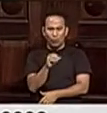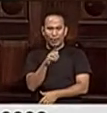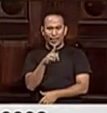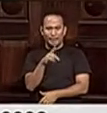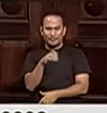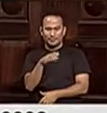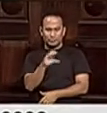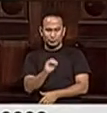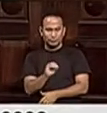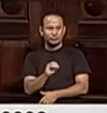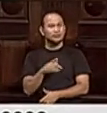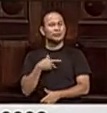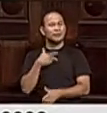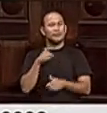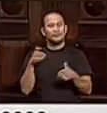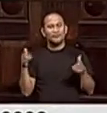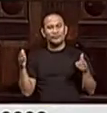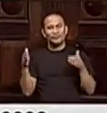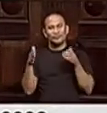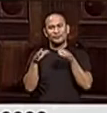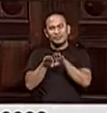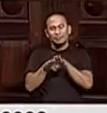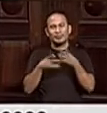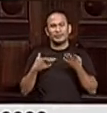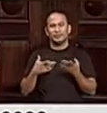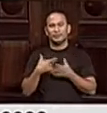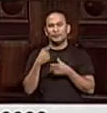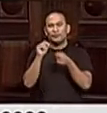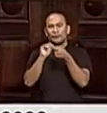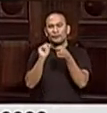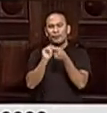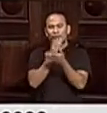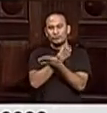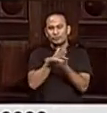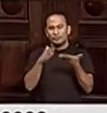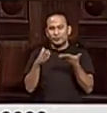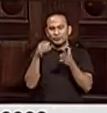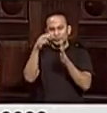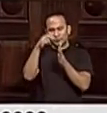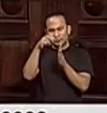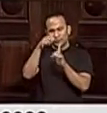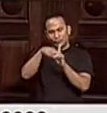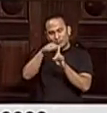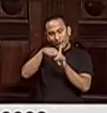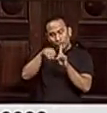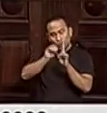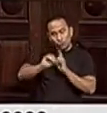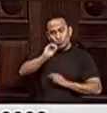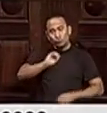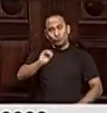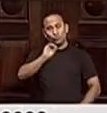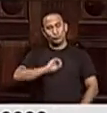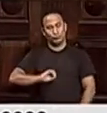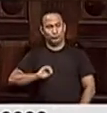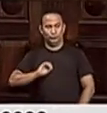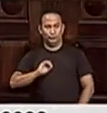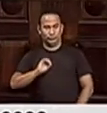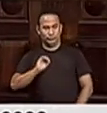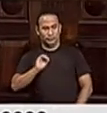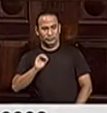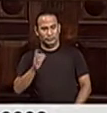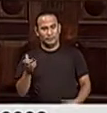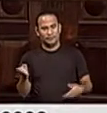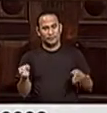com o fechamento do orçamento que foi feito no início do mês de outubro. Outubro, o